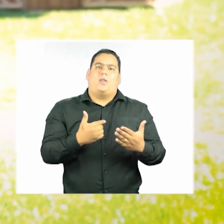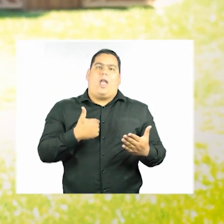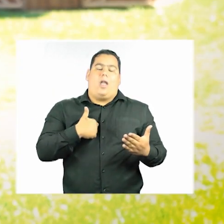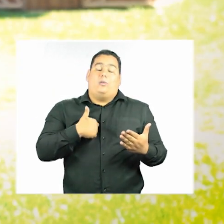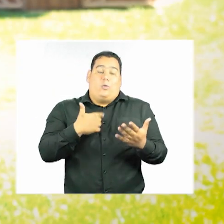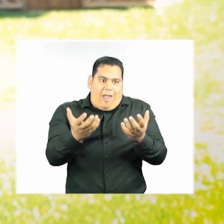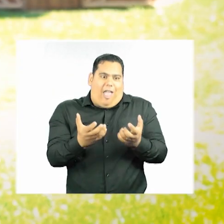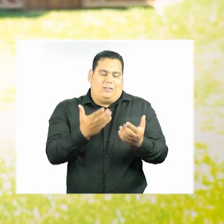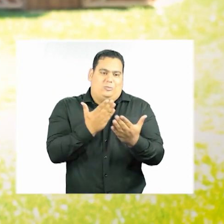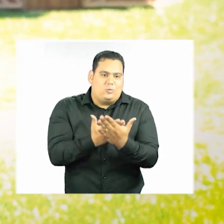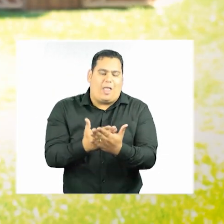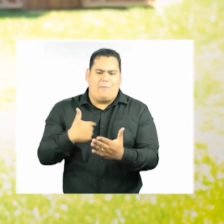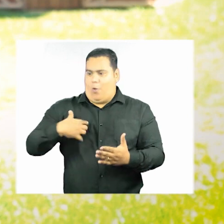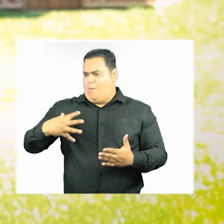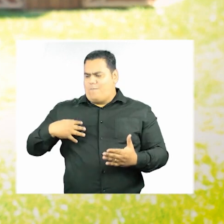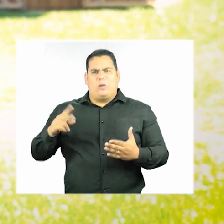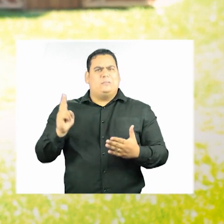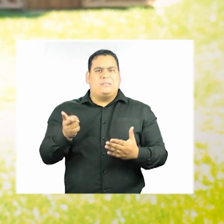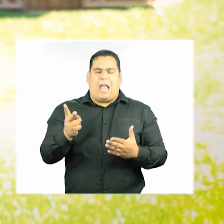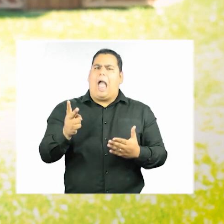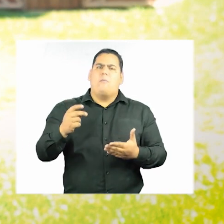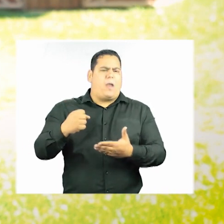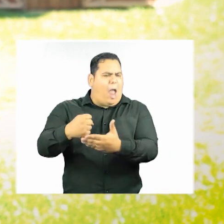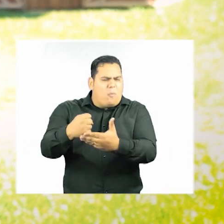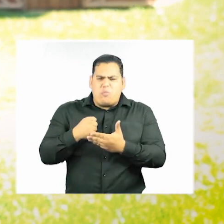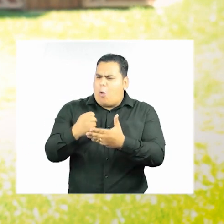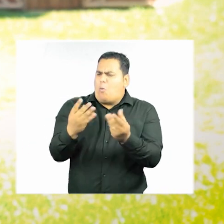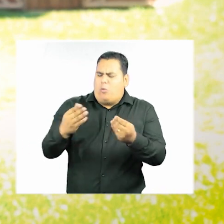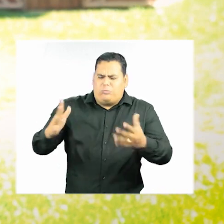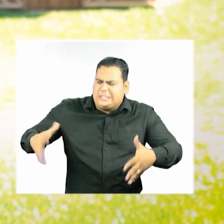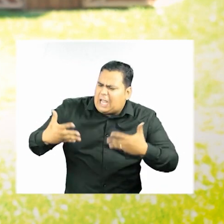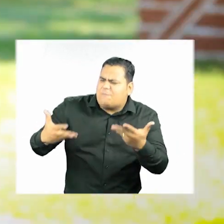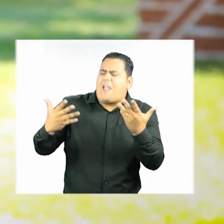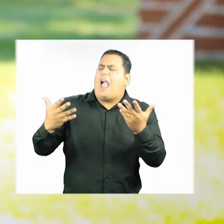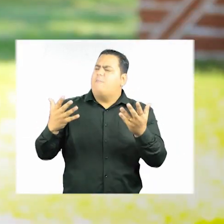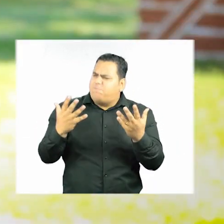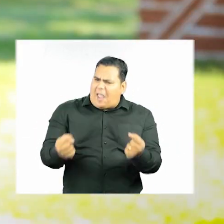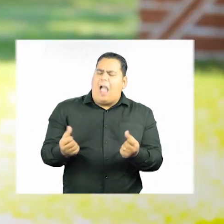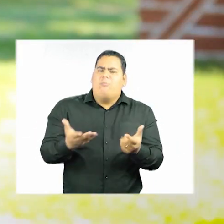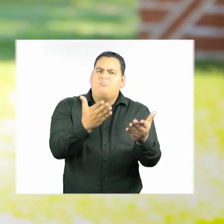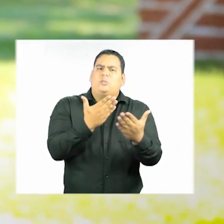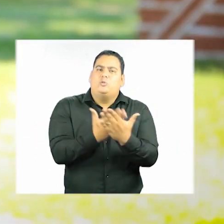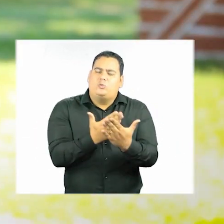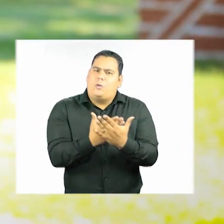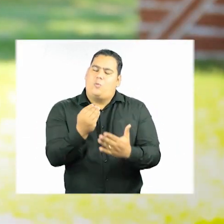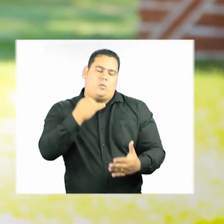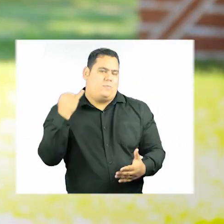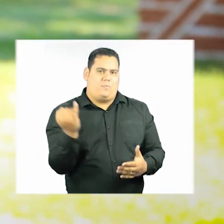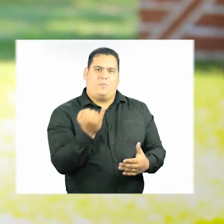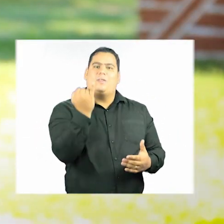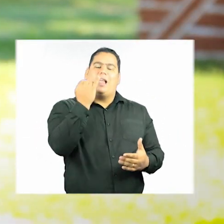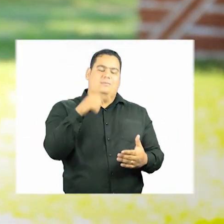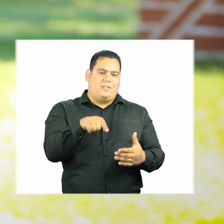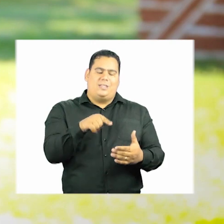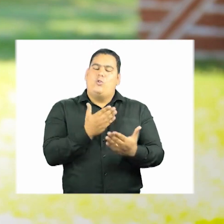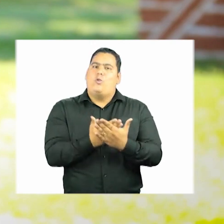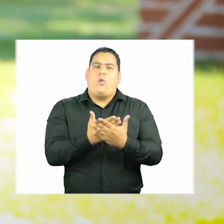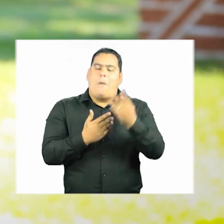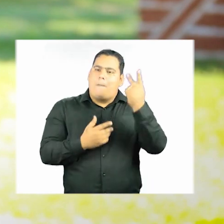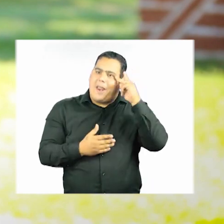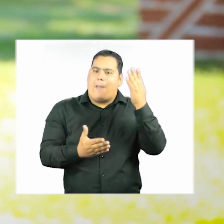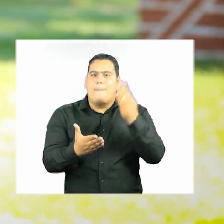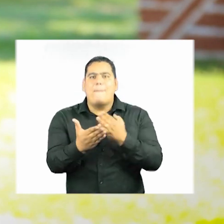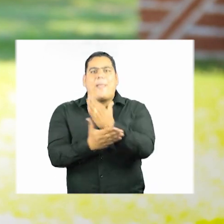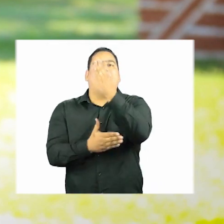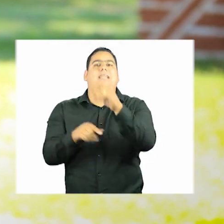tempo que eu não estudasse. Meus filhos me apoiaram muito, então foi muito importante mesmo. esse estudo